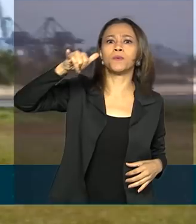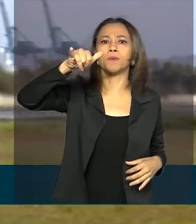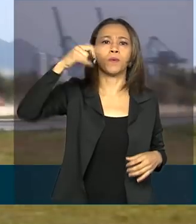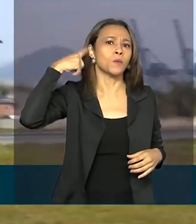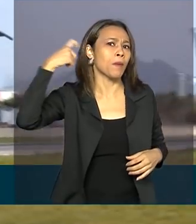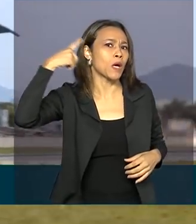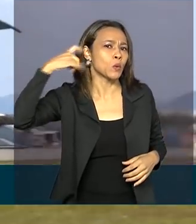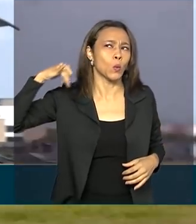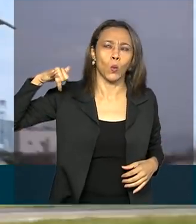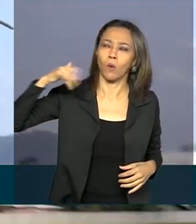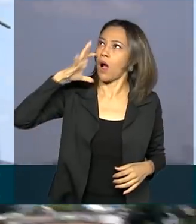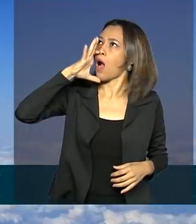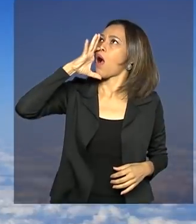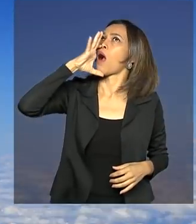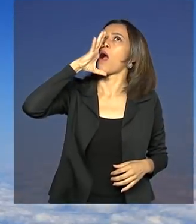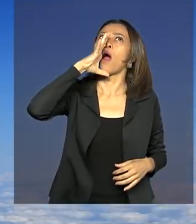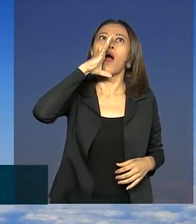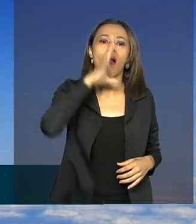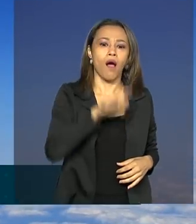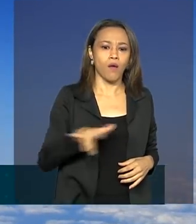barulho que impressiona.